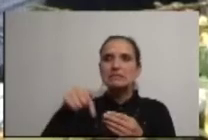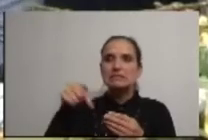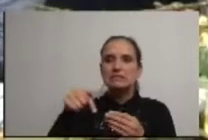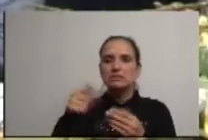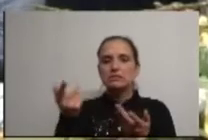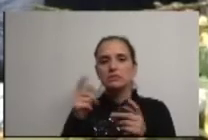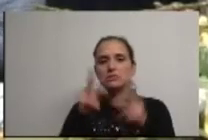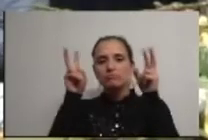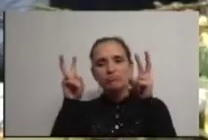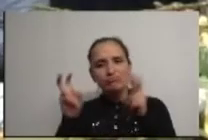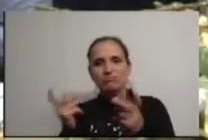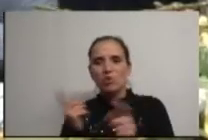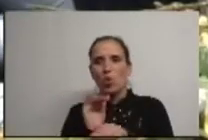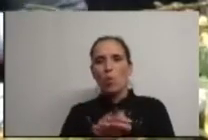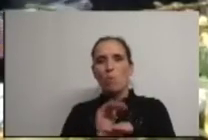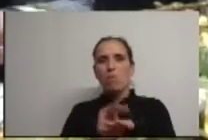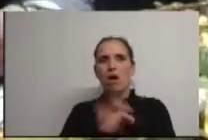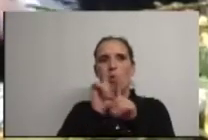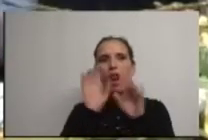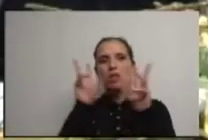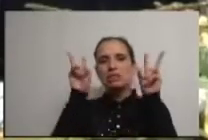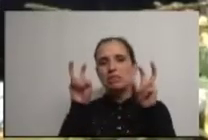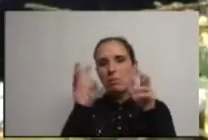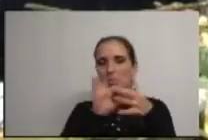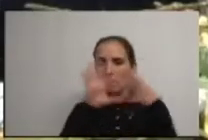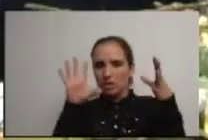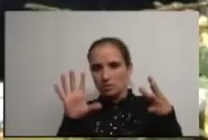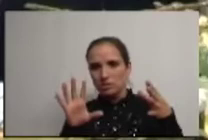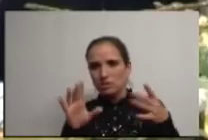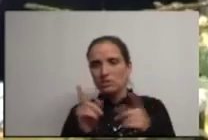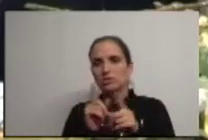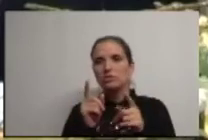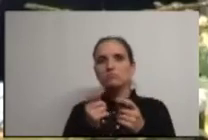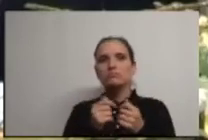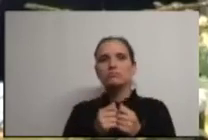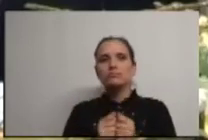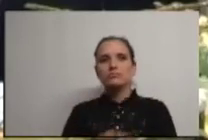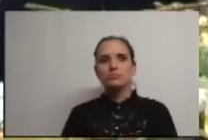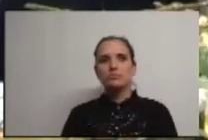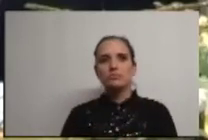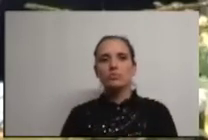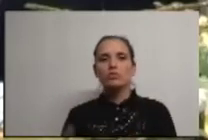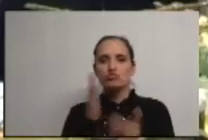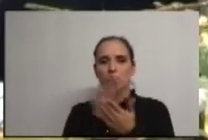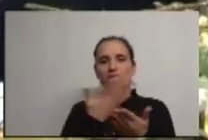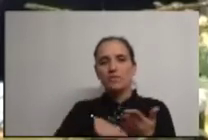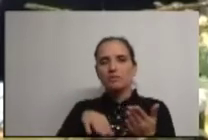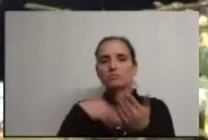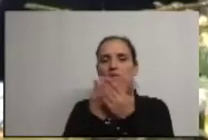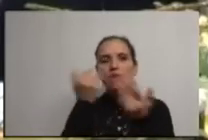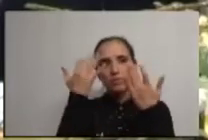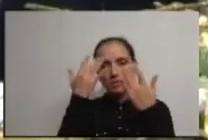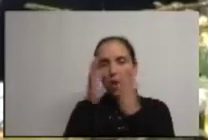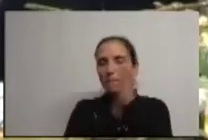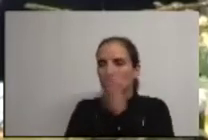sessão, por ser também, pela sua natureza, muita correspondência, apenas dar-vos conta, enfim, pela